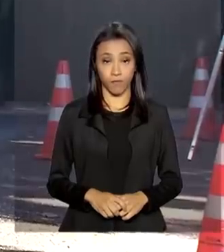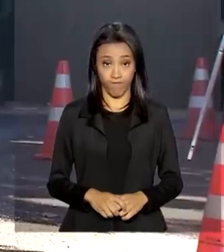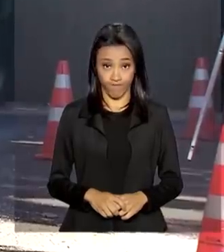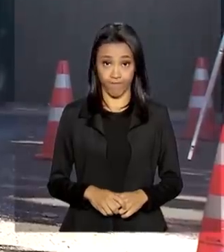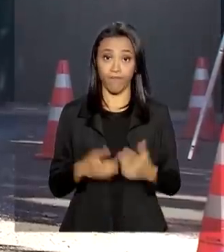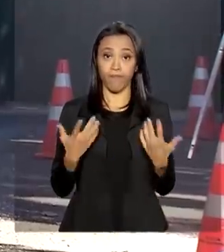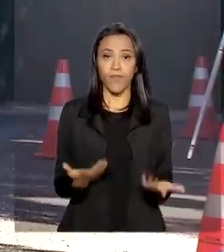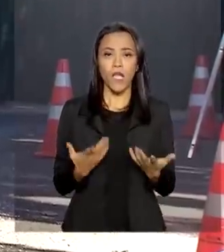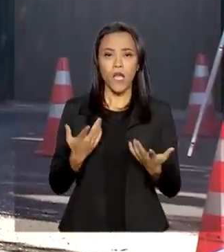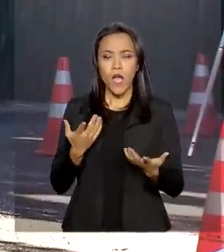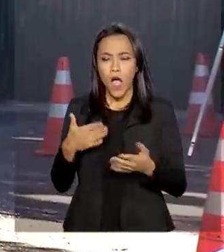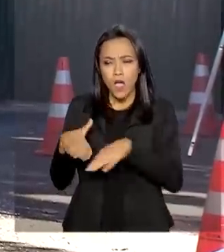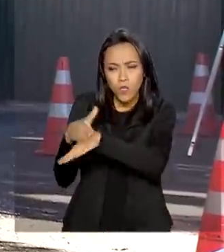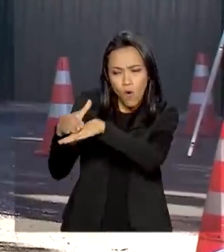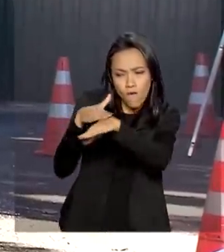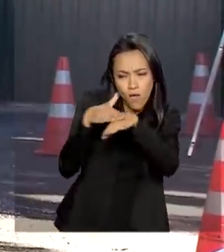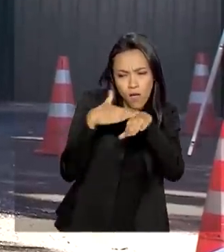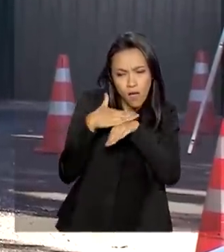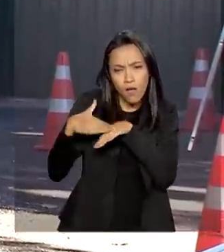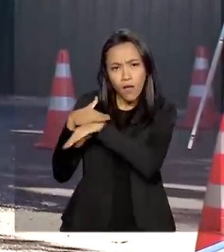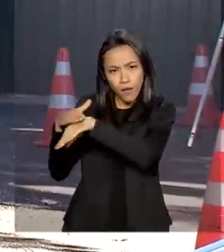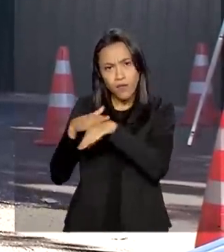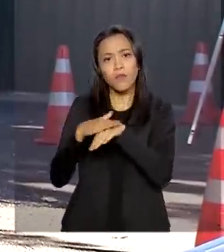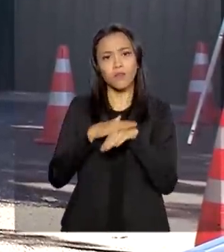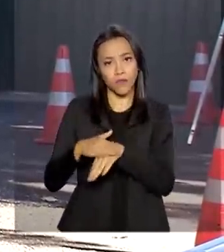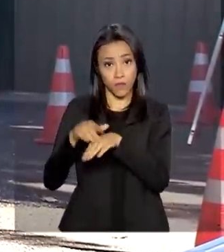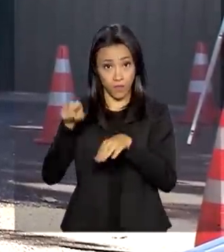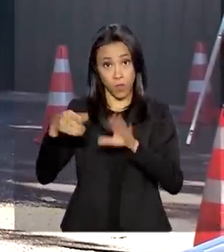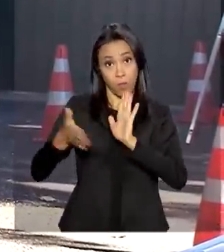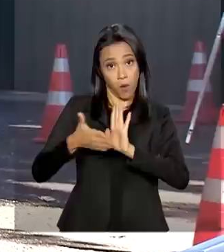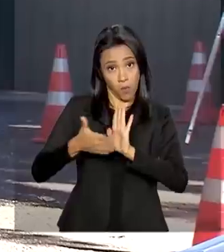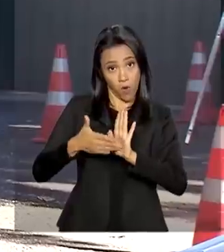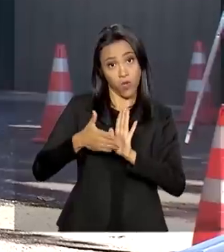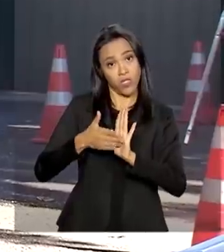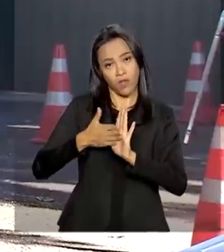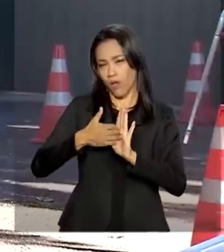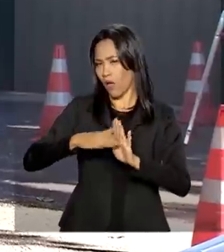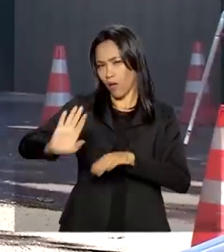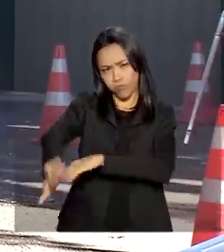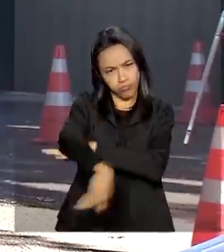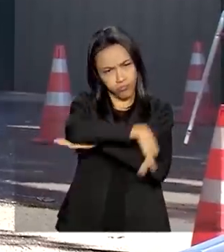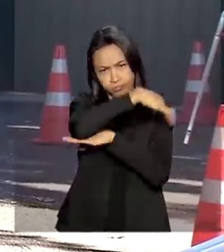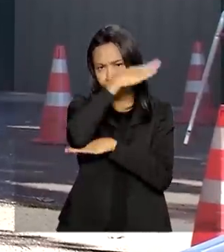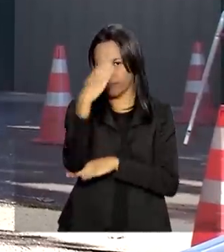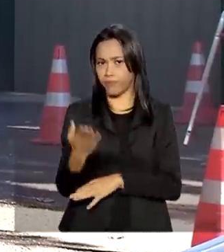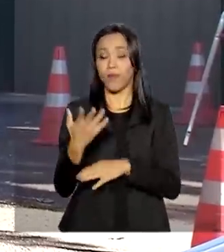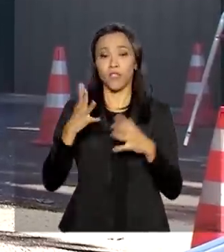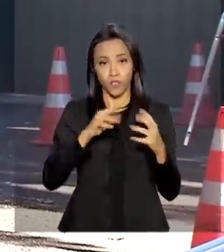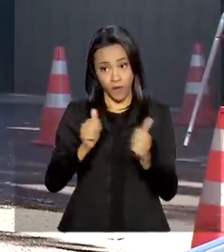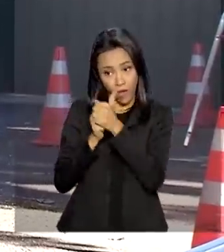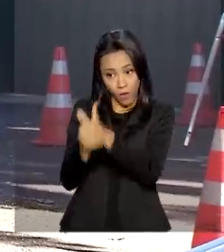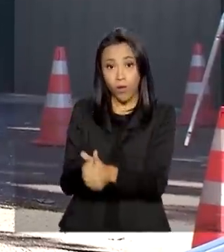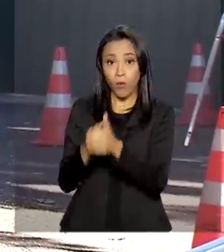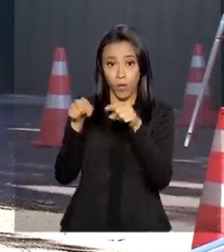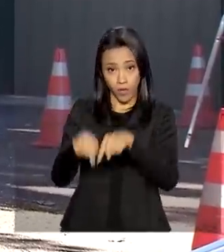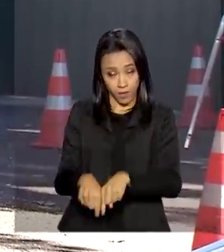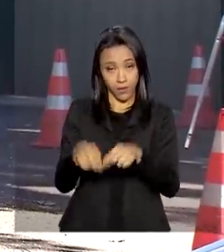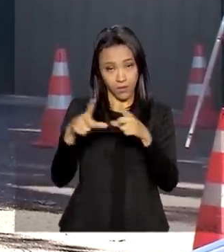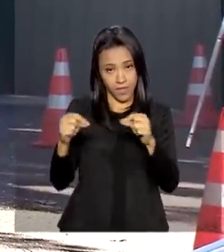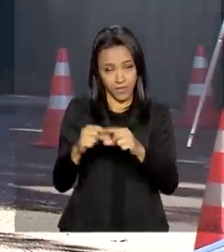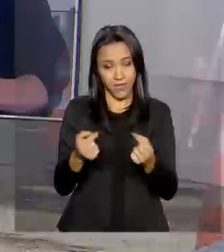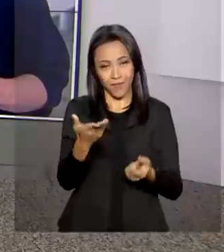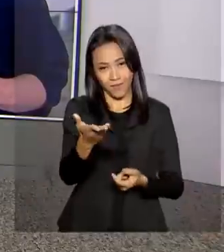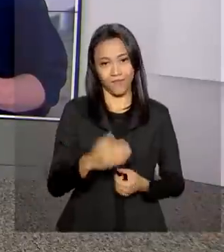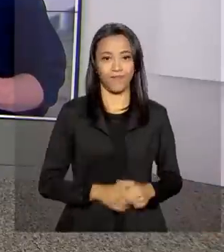Olha, as negociações da reforma da Previdência vão acontecer durante todo o dia de hoje. A gente vai acompanhar isso aqui por Brasília. Volto com você,